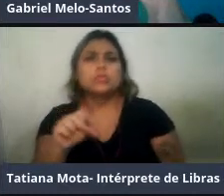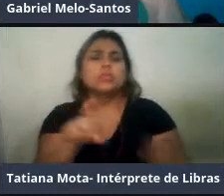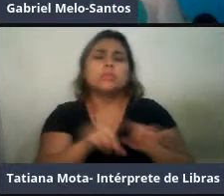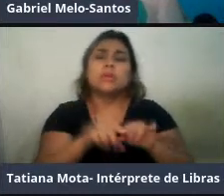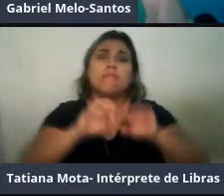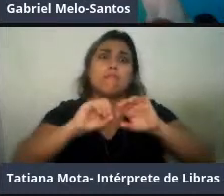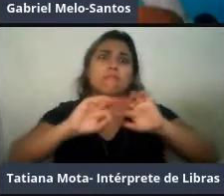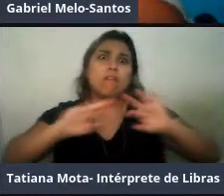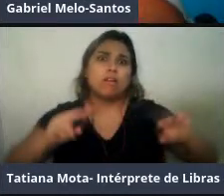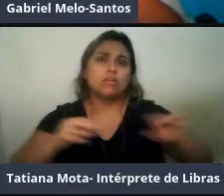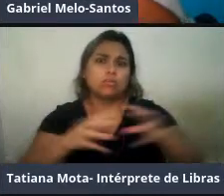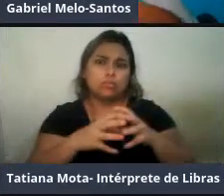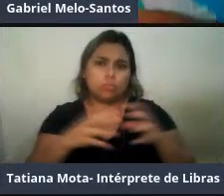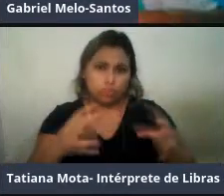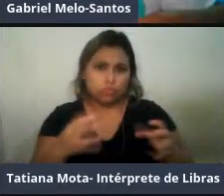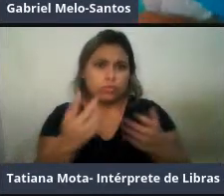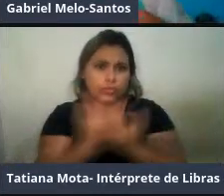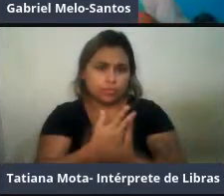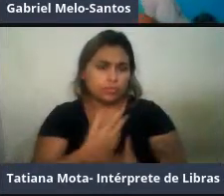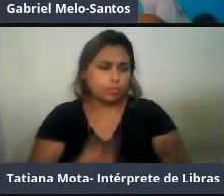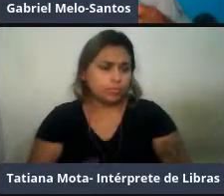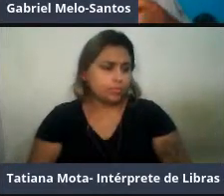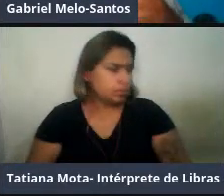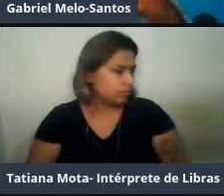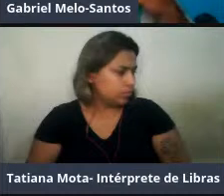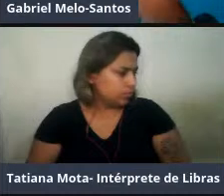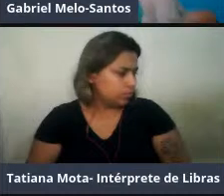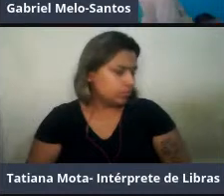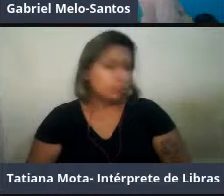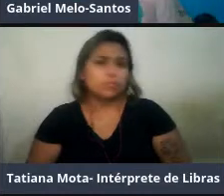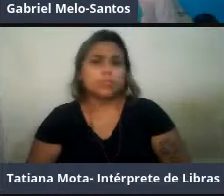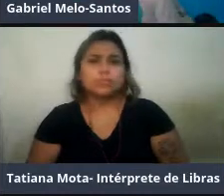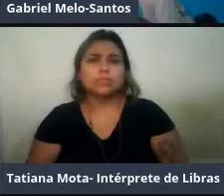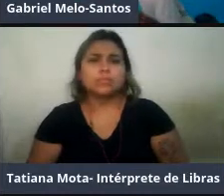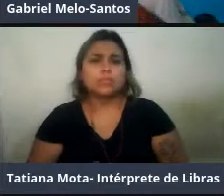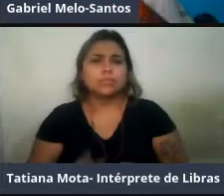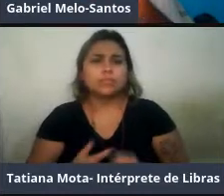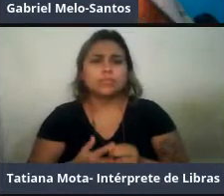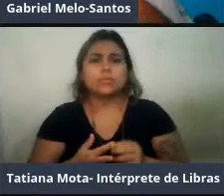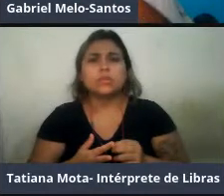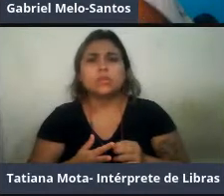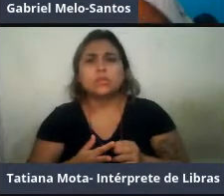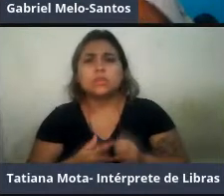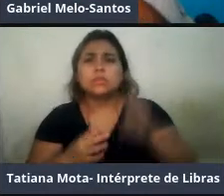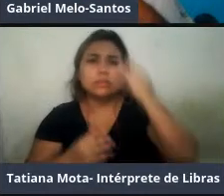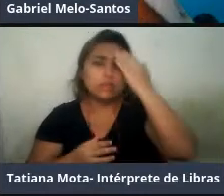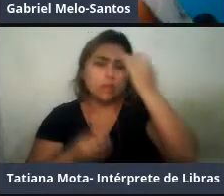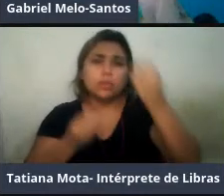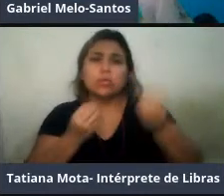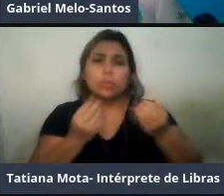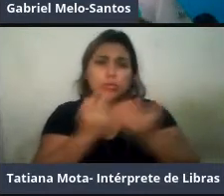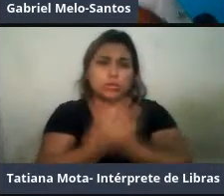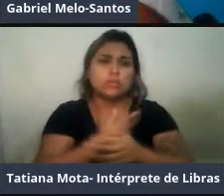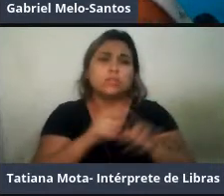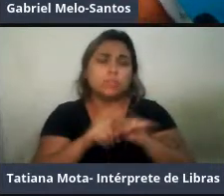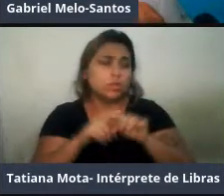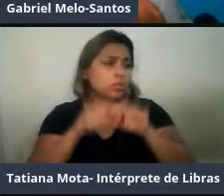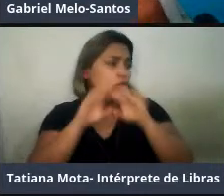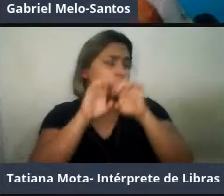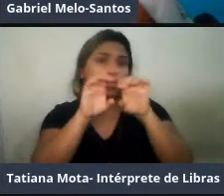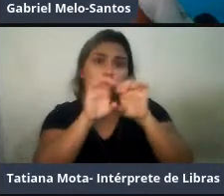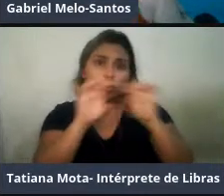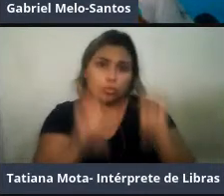da gente saber bastante do comportamento vocal de algumas, a não sabe como é se dar a estrutura, a